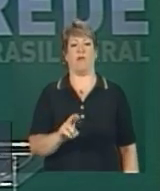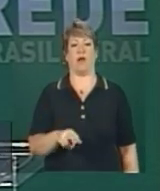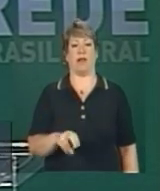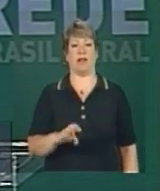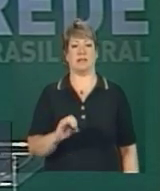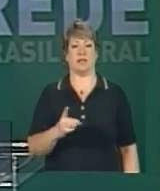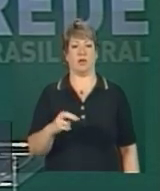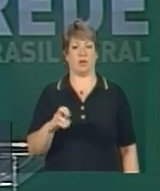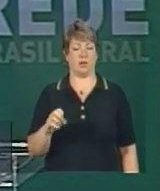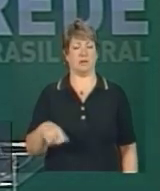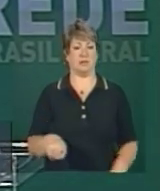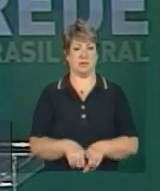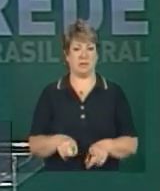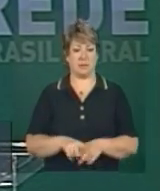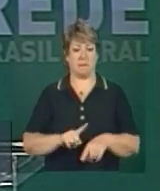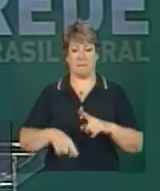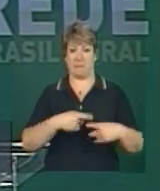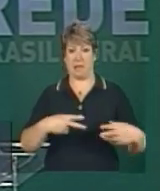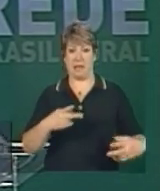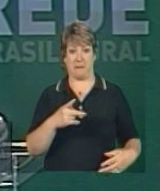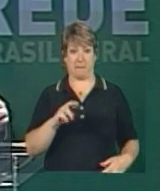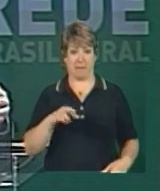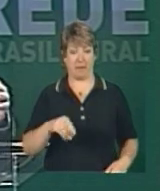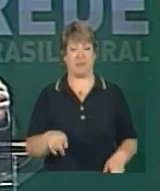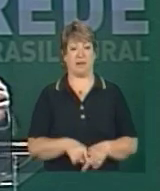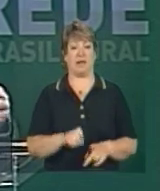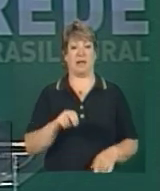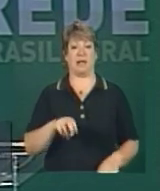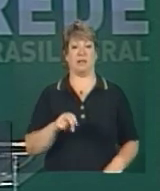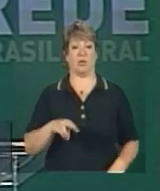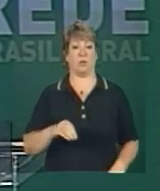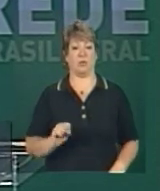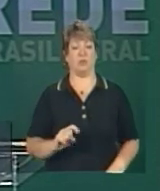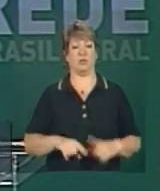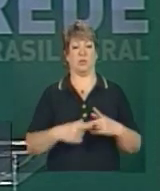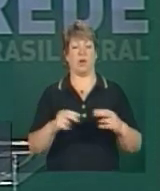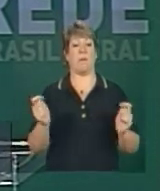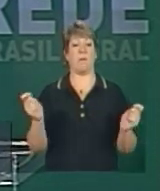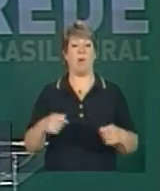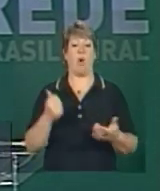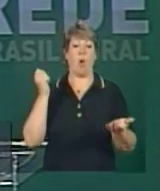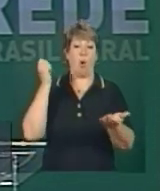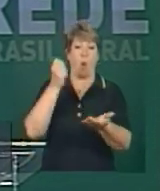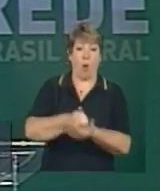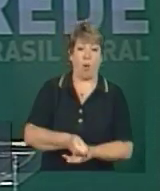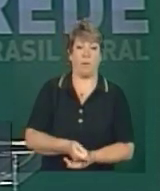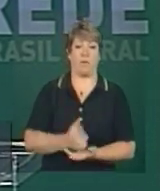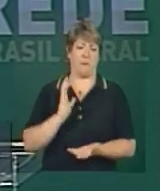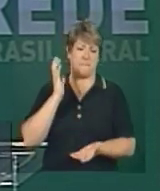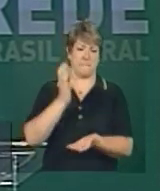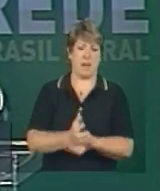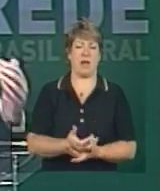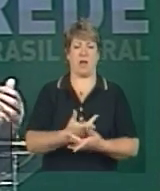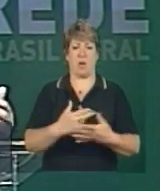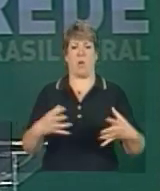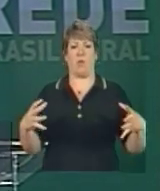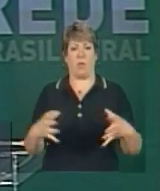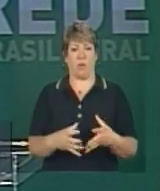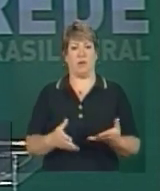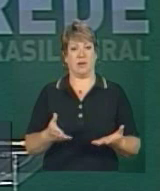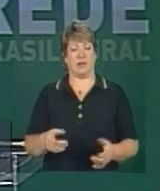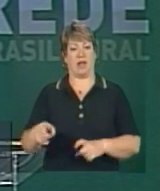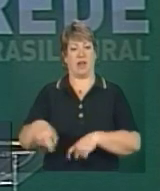matéria-prima e de insumos que nos permita fazer compras coletivas da agricultura familiar. E, nesse sentido, eu quero